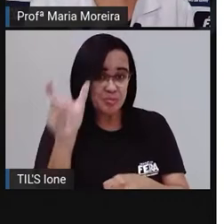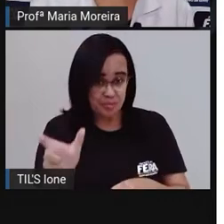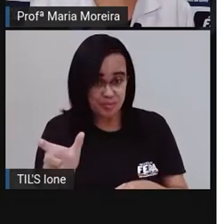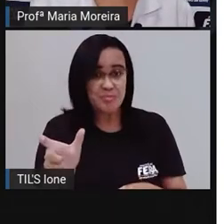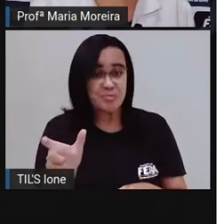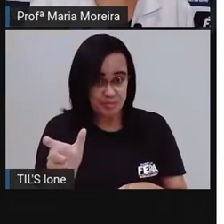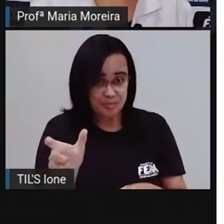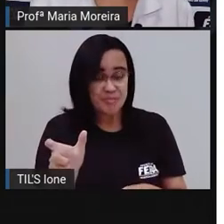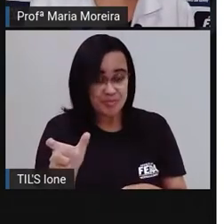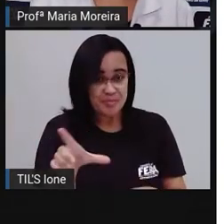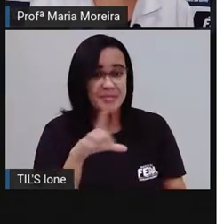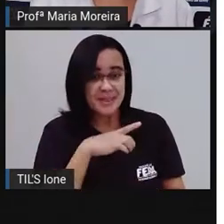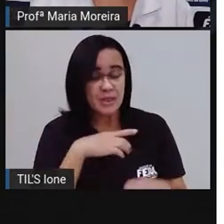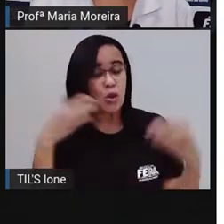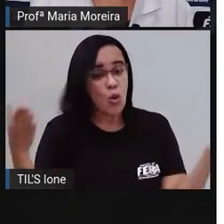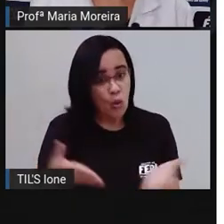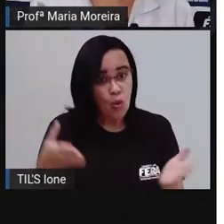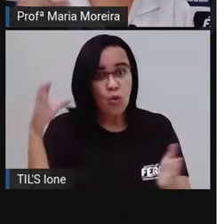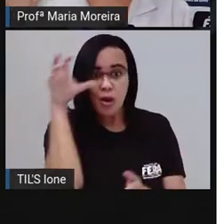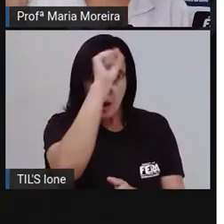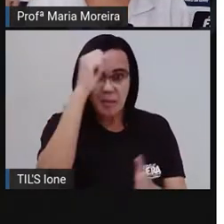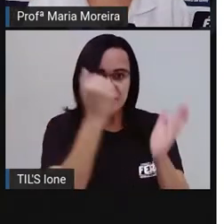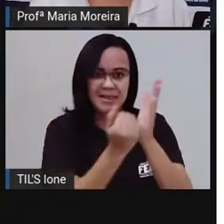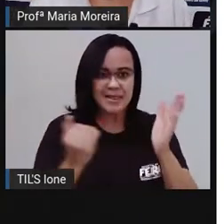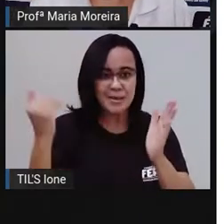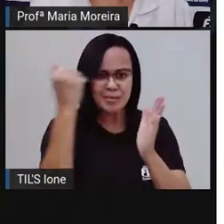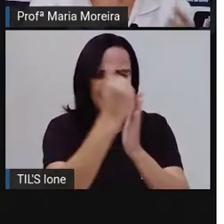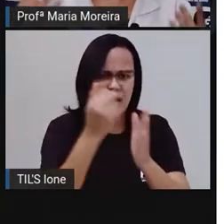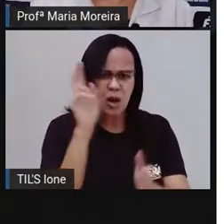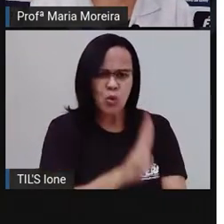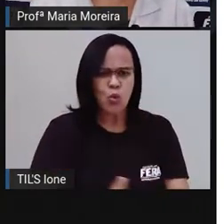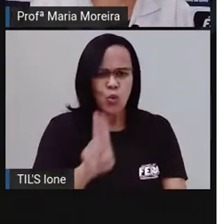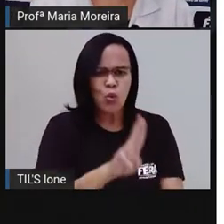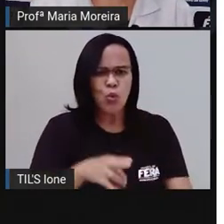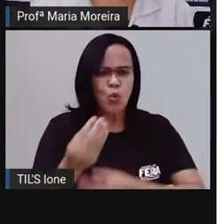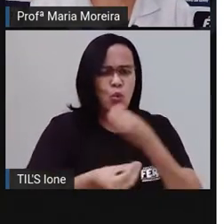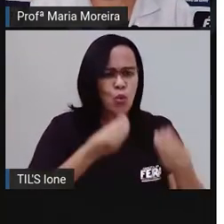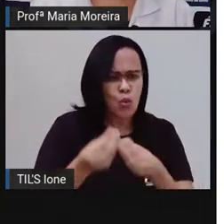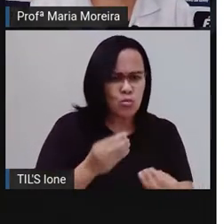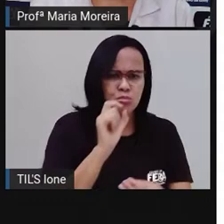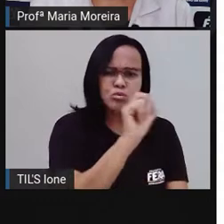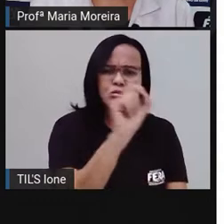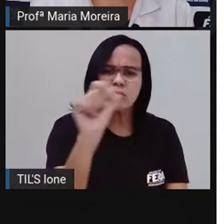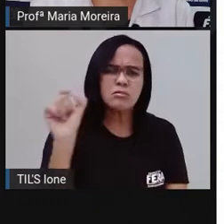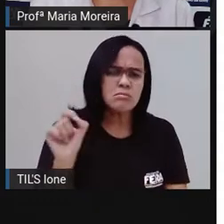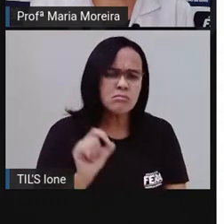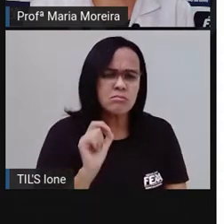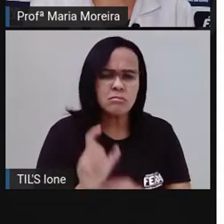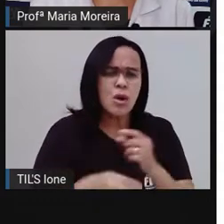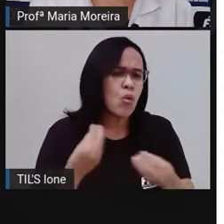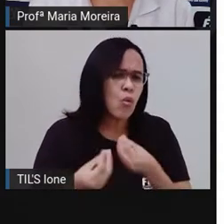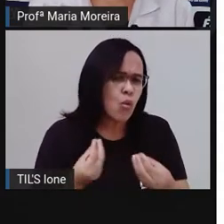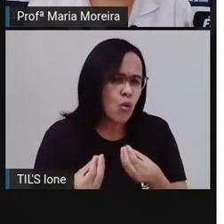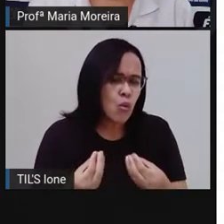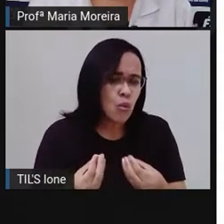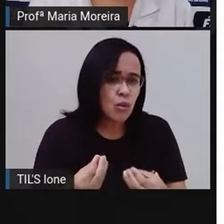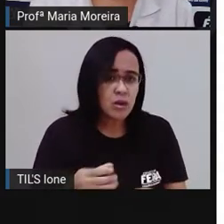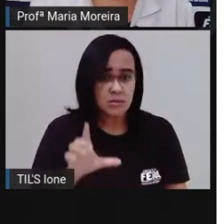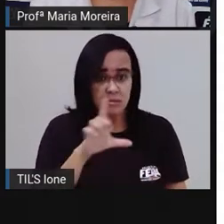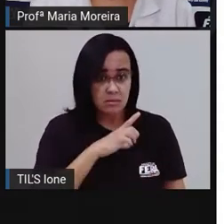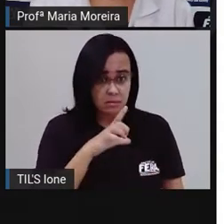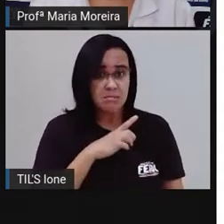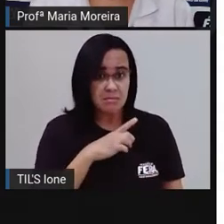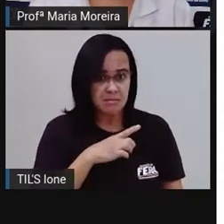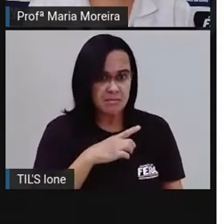um pouco mais sobre esses pronomes. Quando utilizar, quem são eles de fato? Bom, existe algum